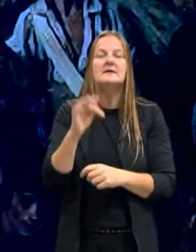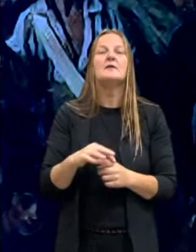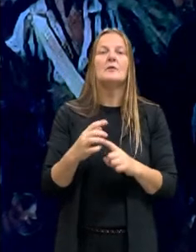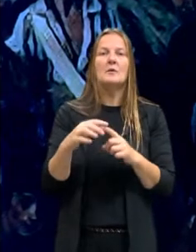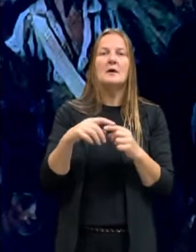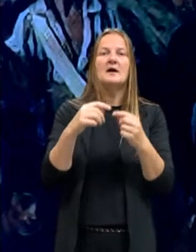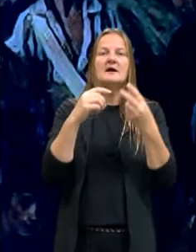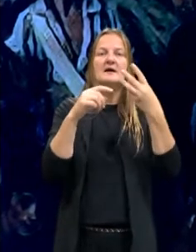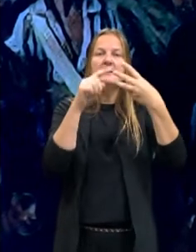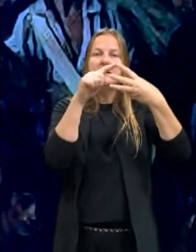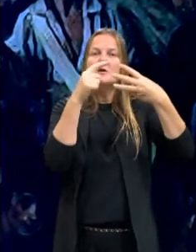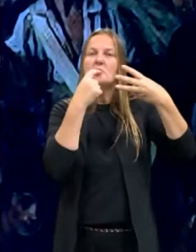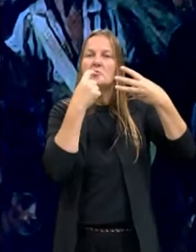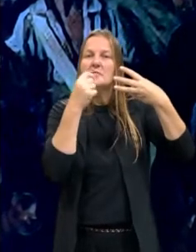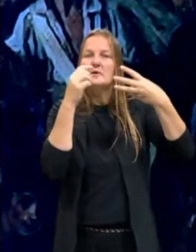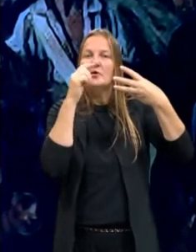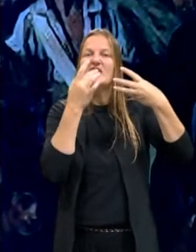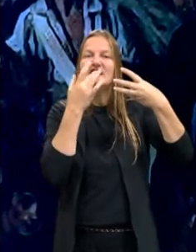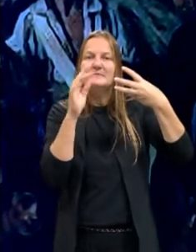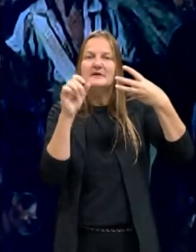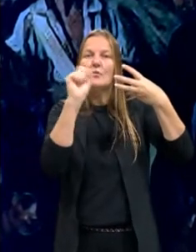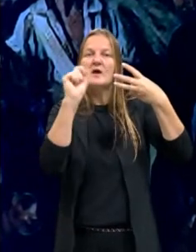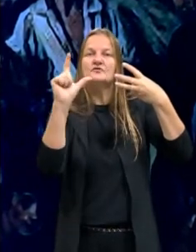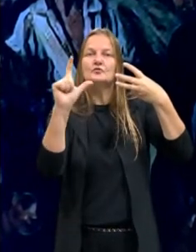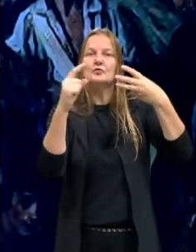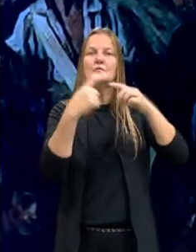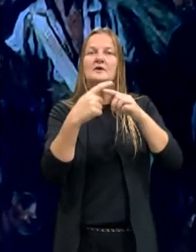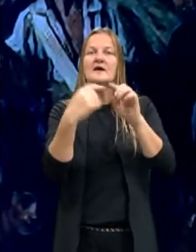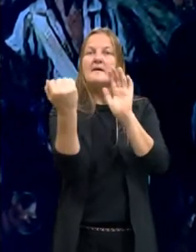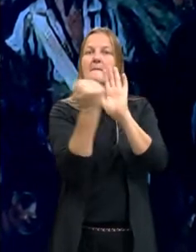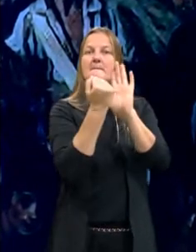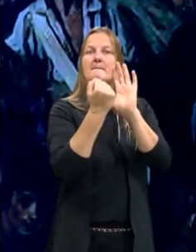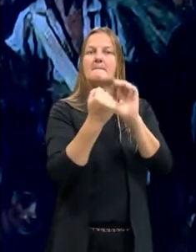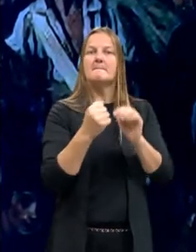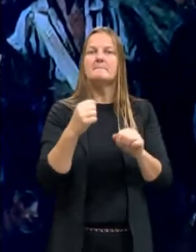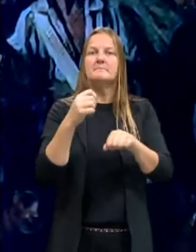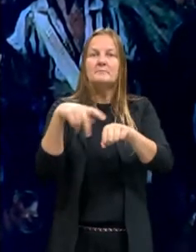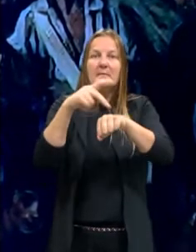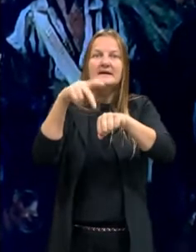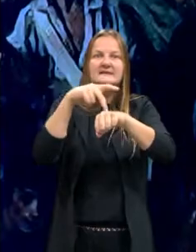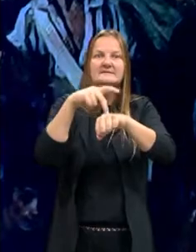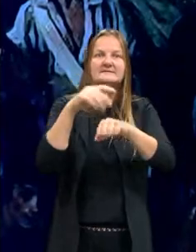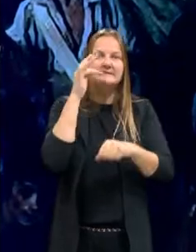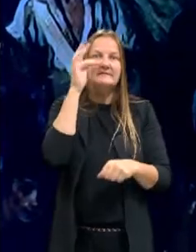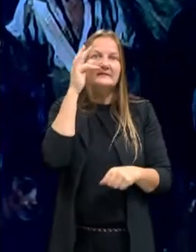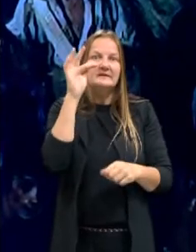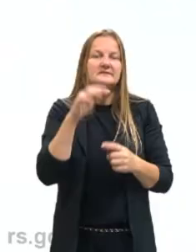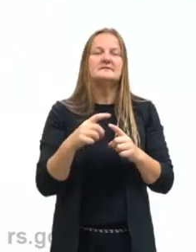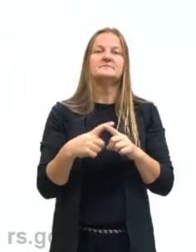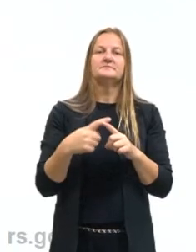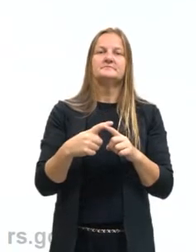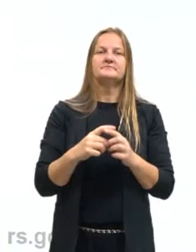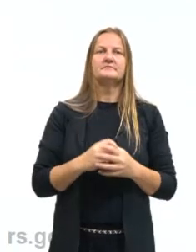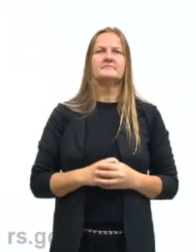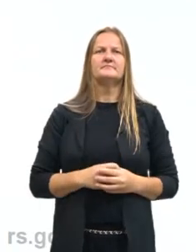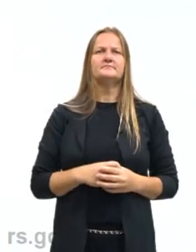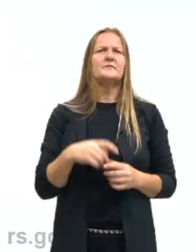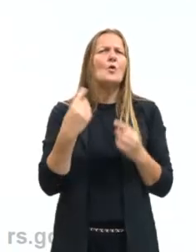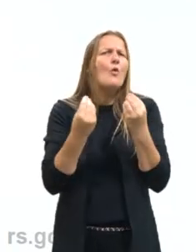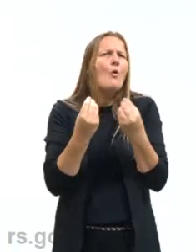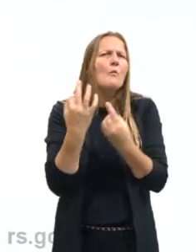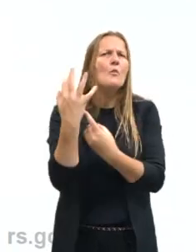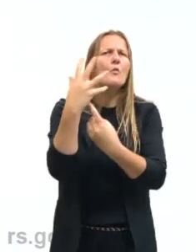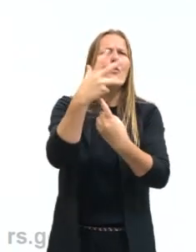branco e azul. É interessante aqui a gente olhar para a imagem agora toda ela e analisar como também o artista,